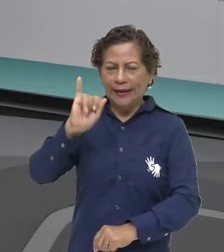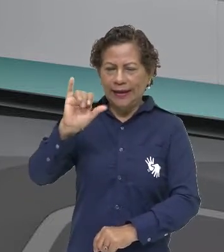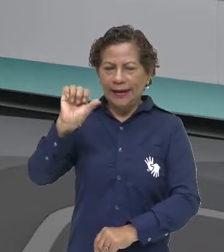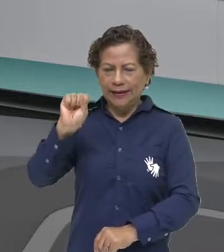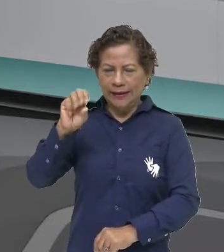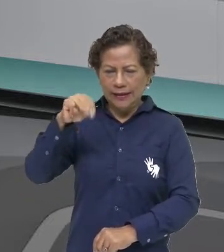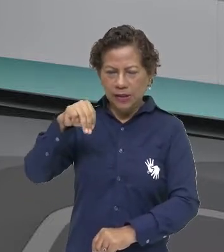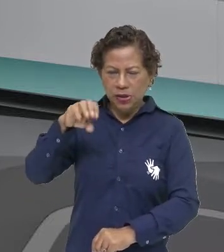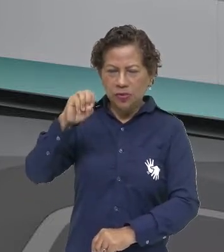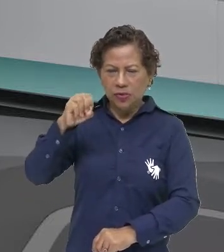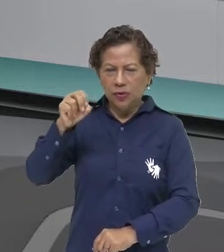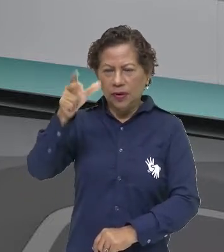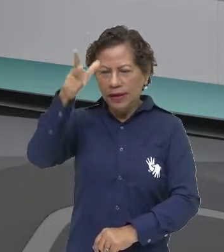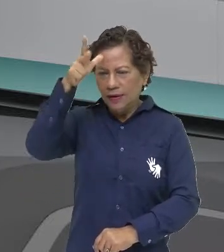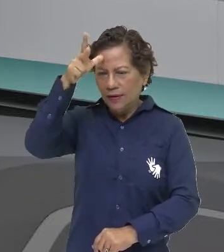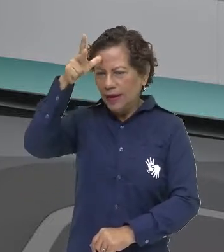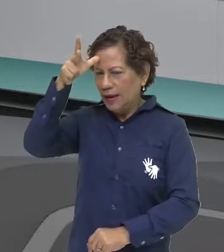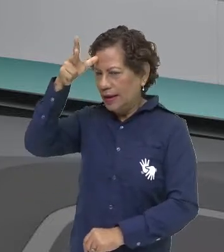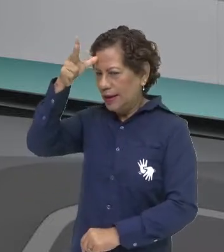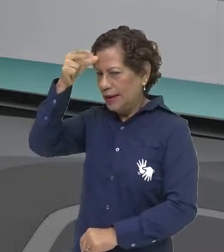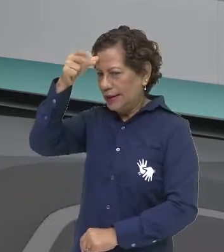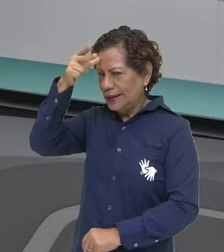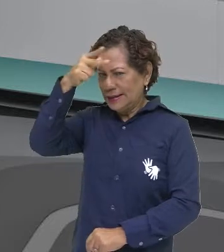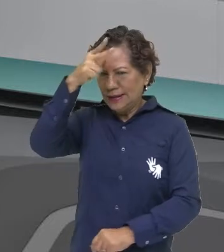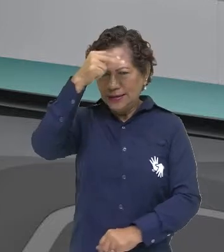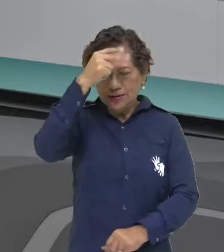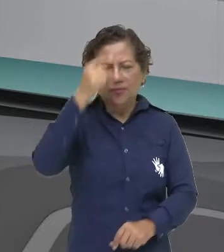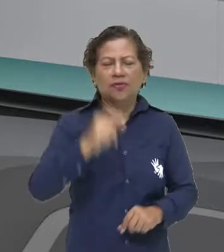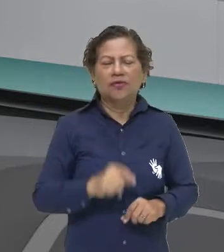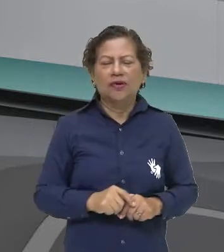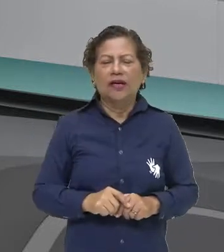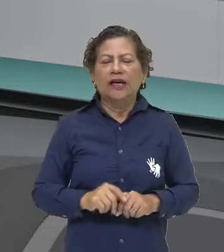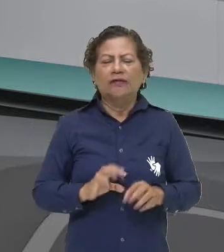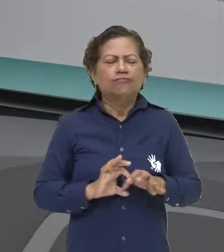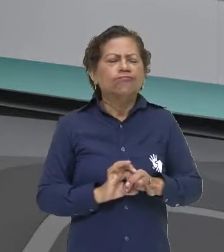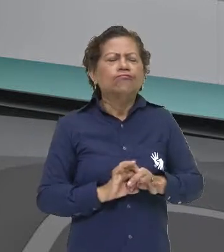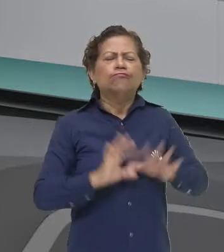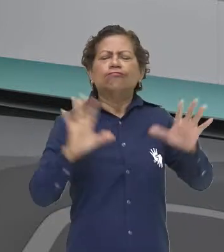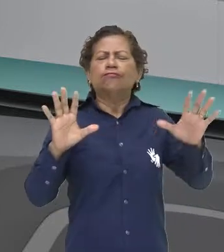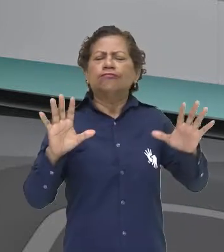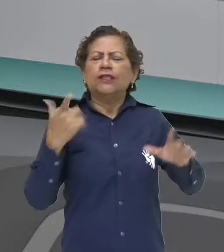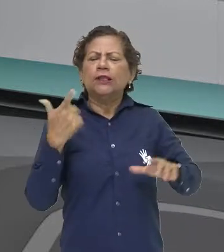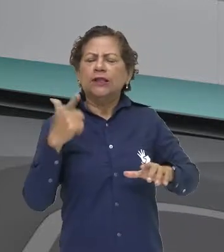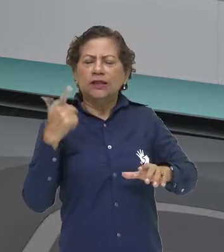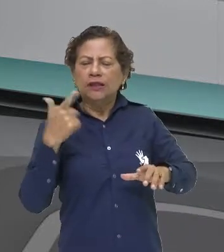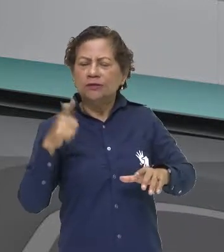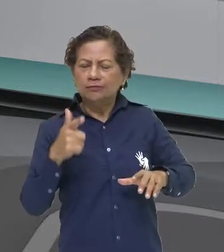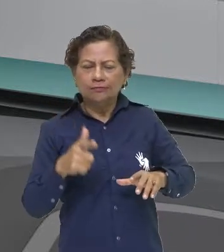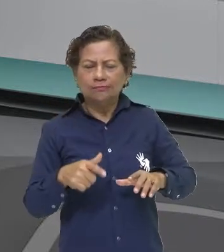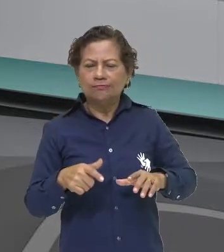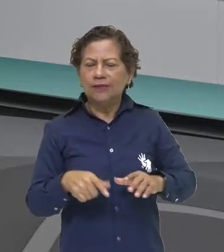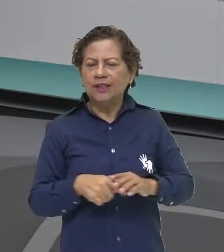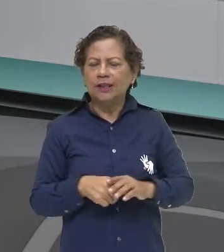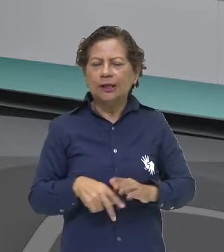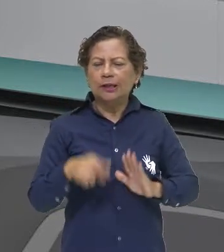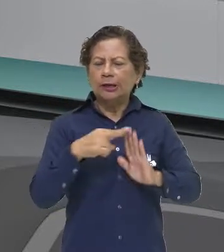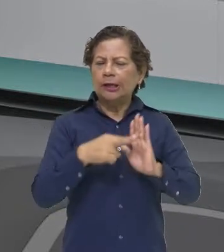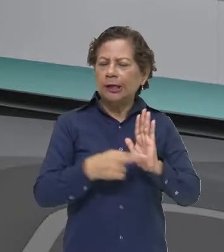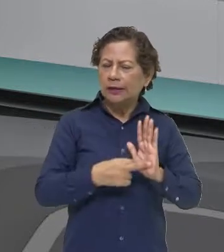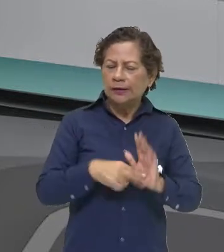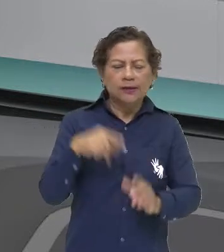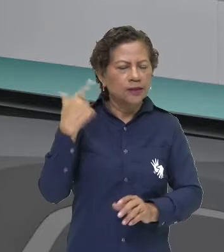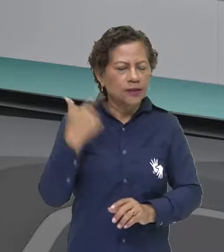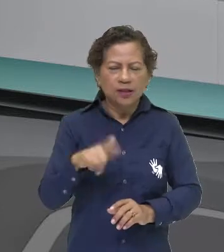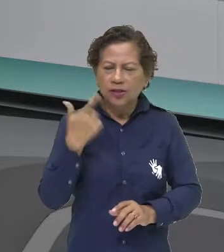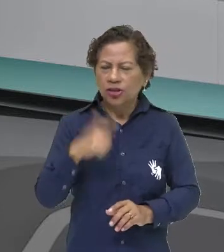quebrar, ele vai quebrar todas as regras, todas as normas que existiam na arte e até